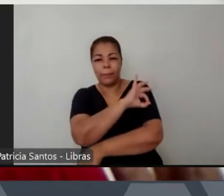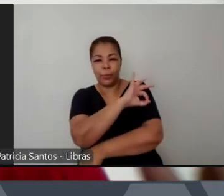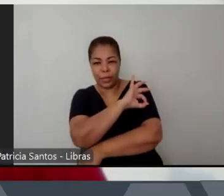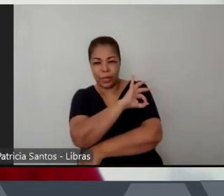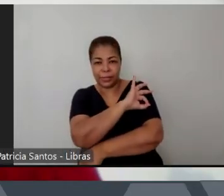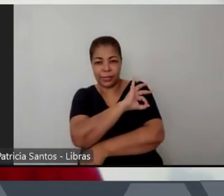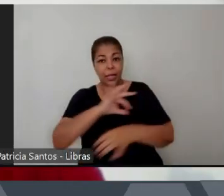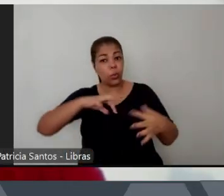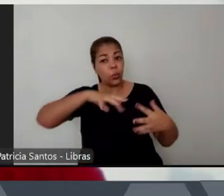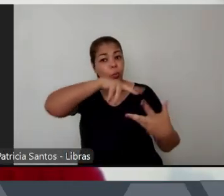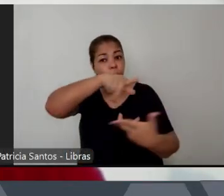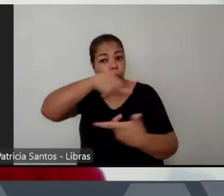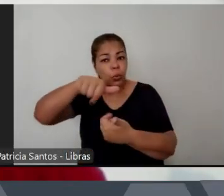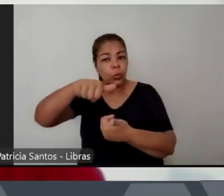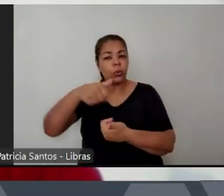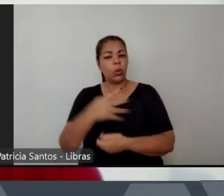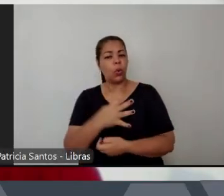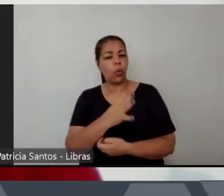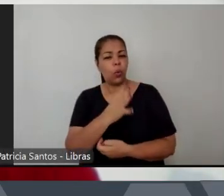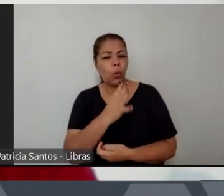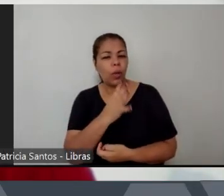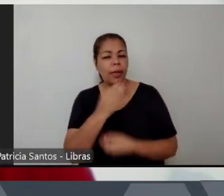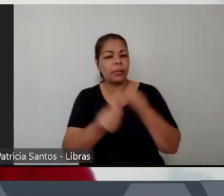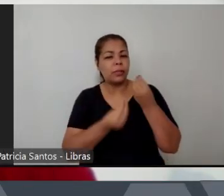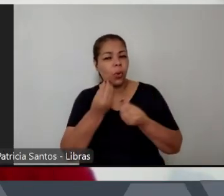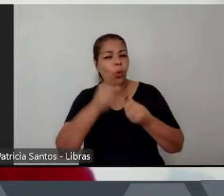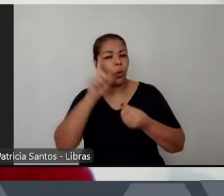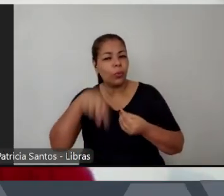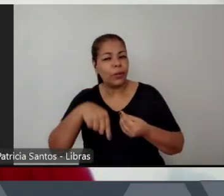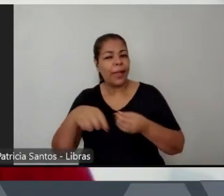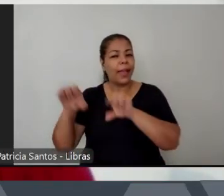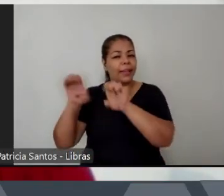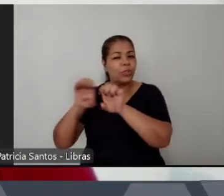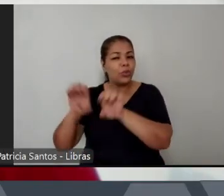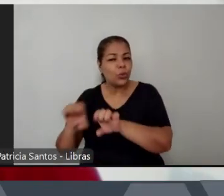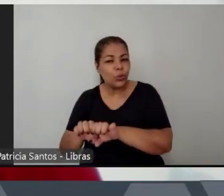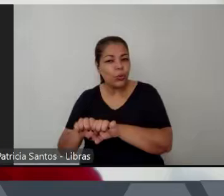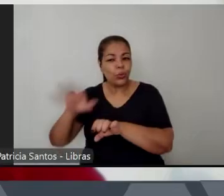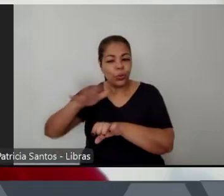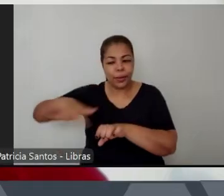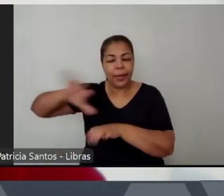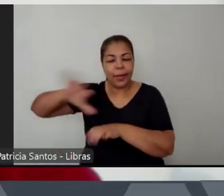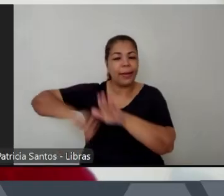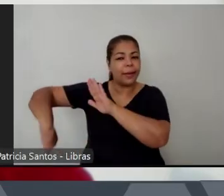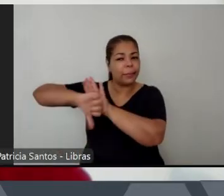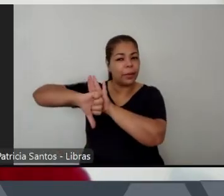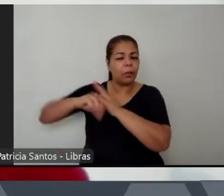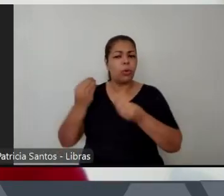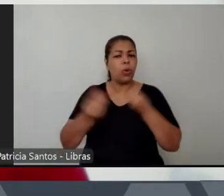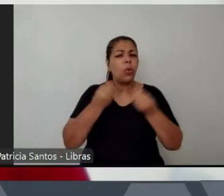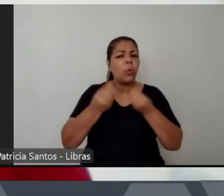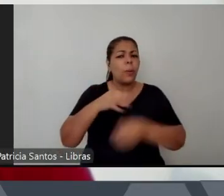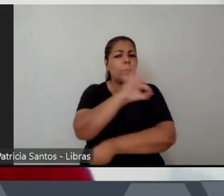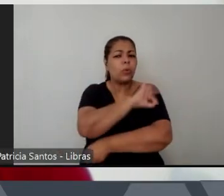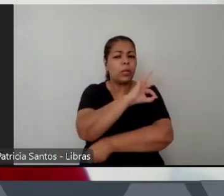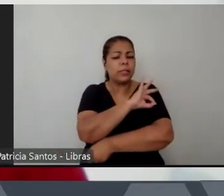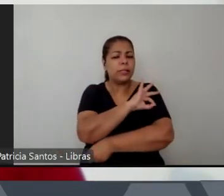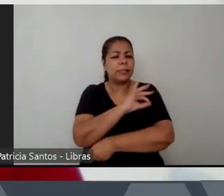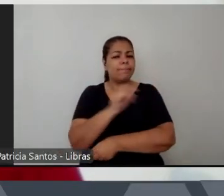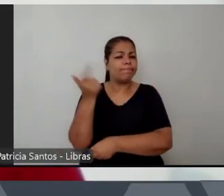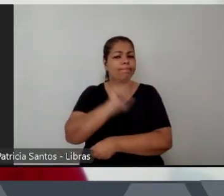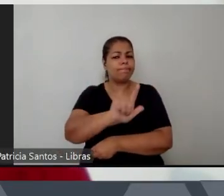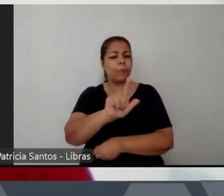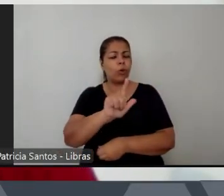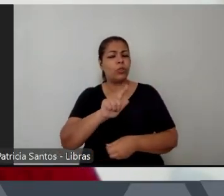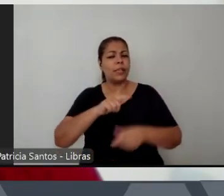que conhece a estrutura do funcionamento dessa indústria criminal. Como é que as polícias começam a funcionar? Elas começam a